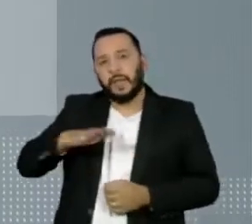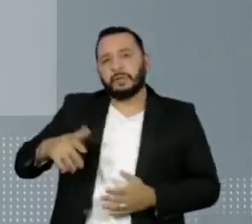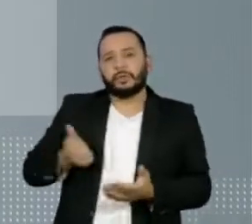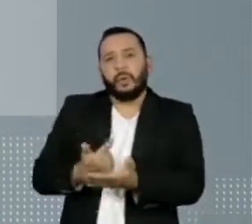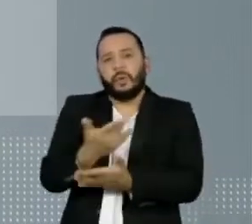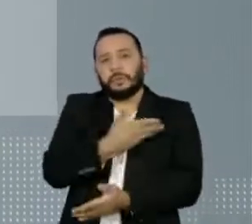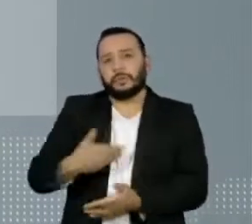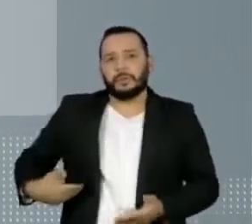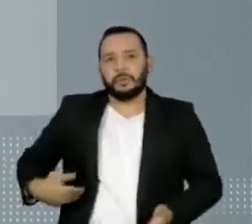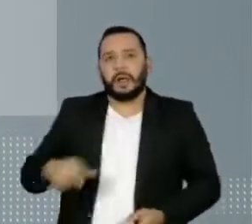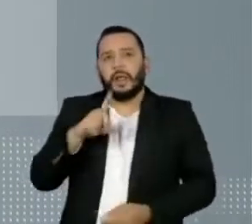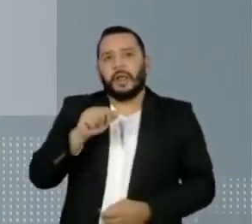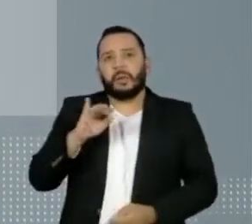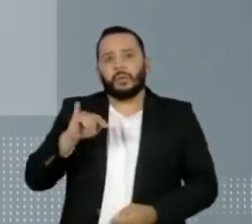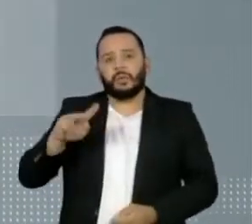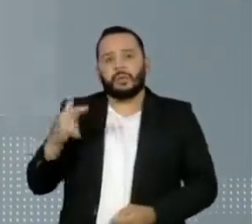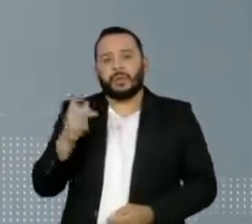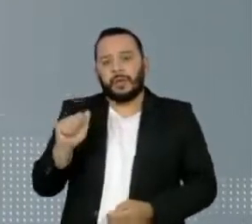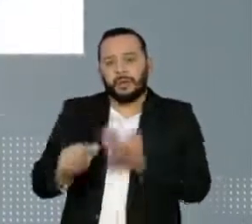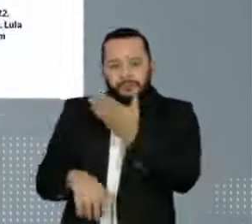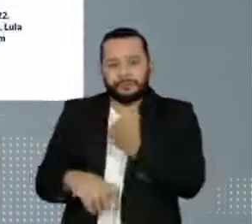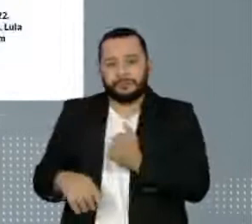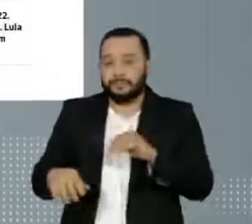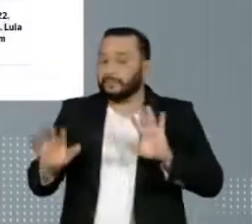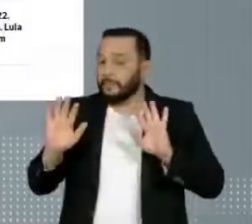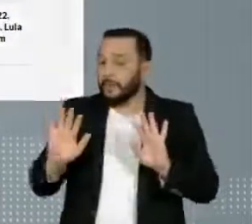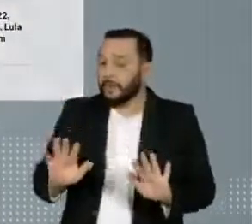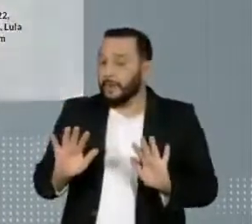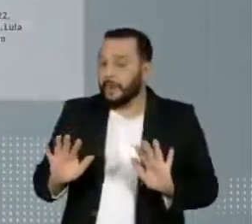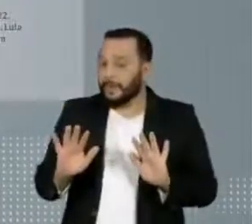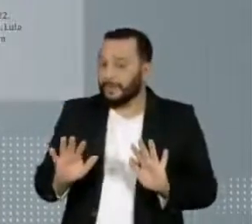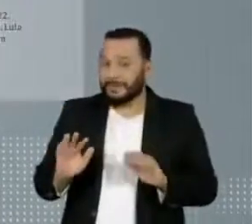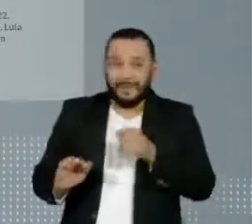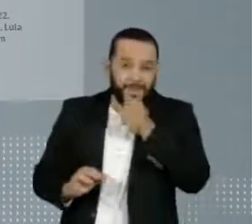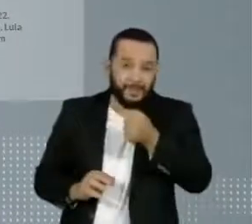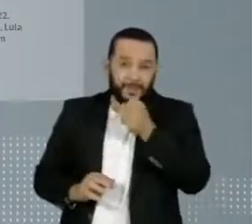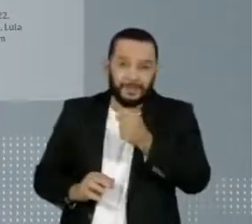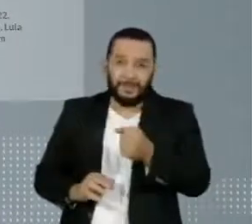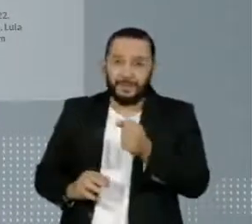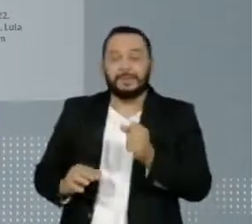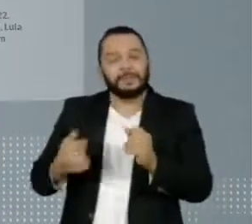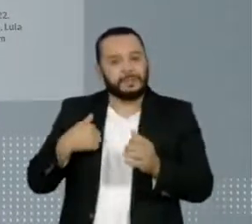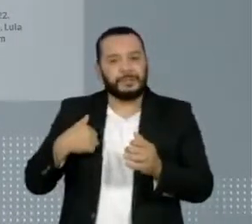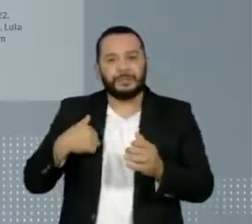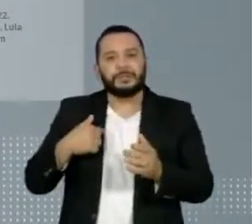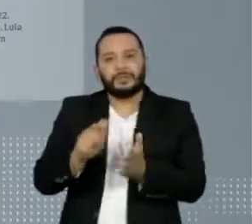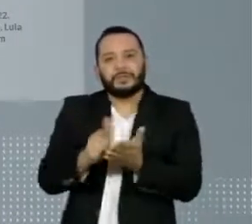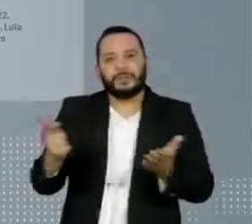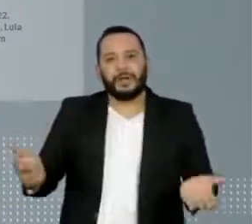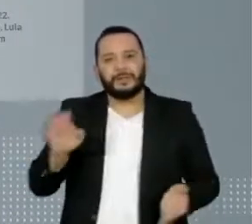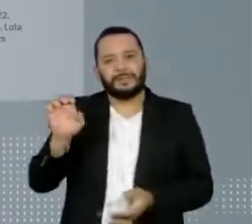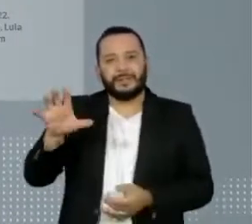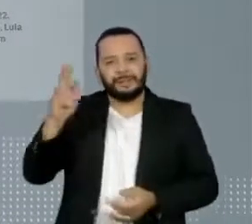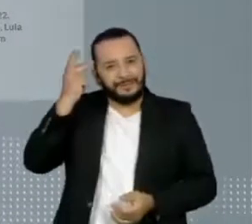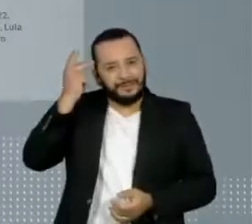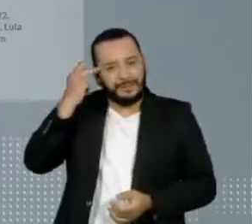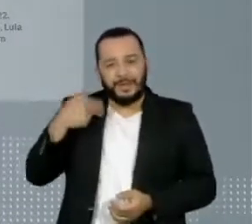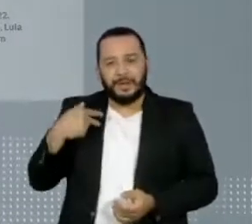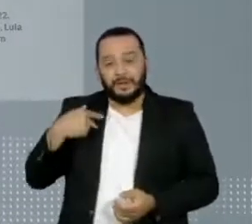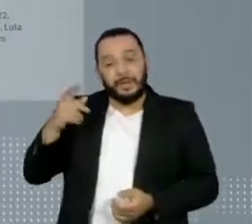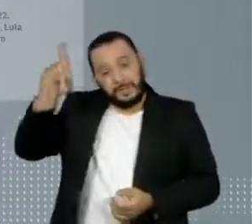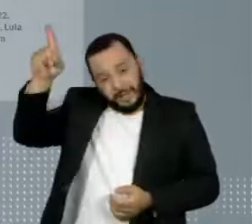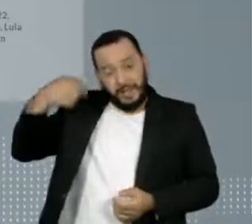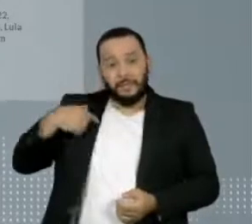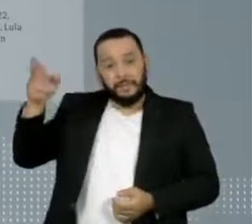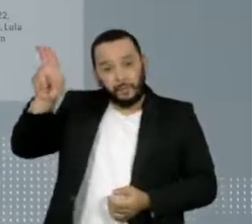Universidade de La Corunha, na Espanha. Mas, de acordo com a reportagem do jornal O Estado de São Paulo, a instituição de